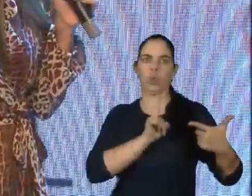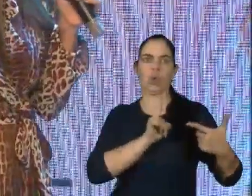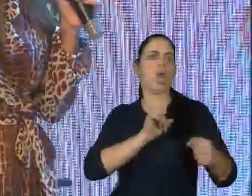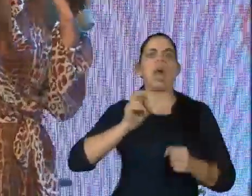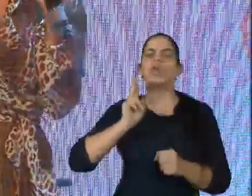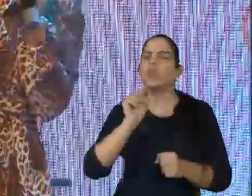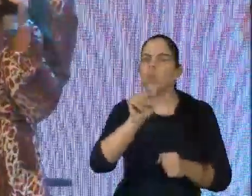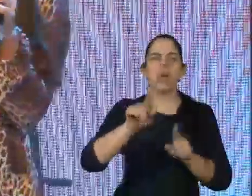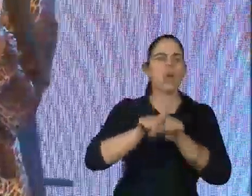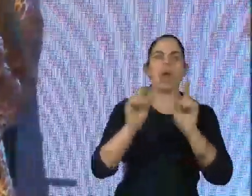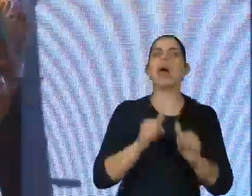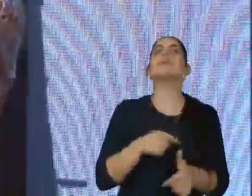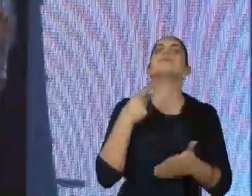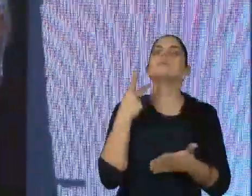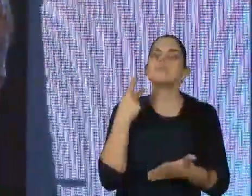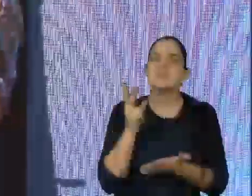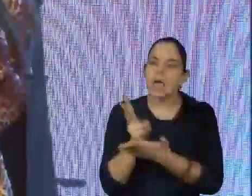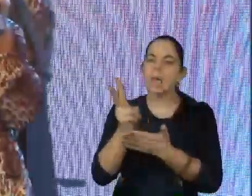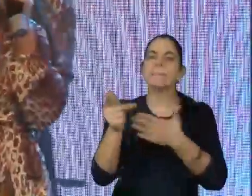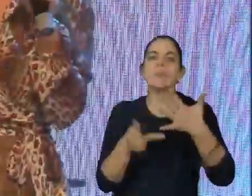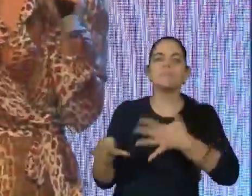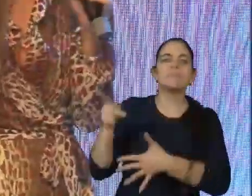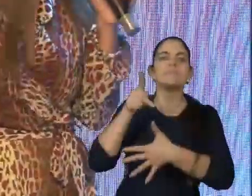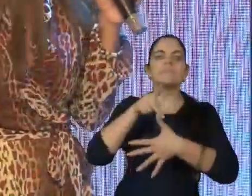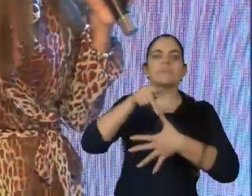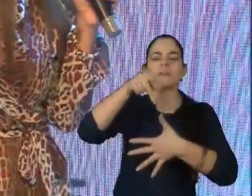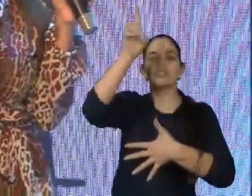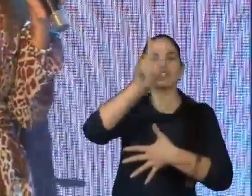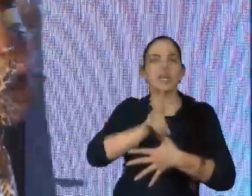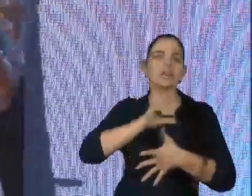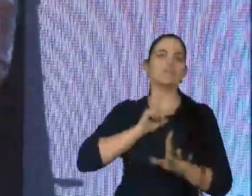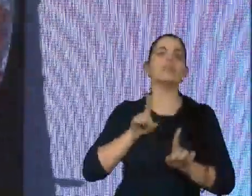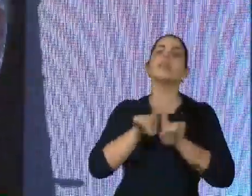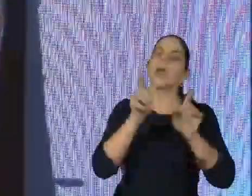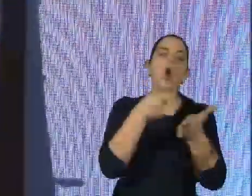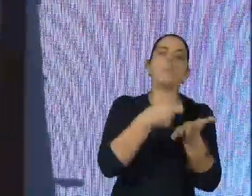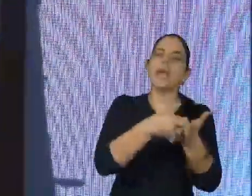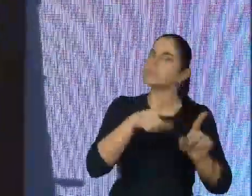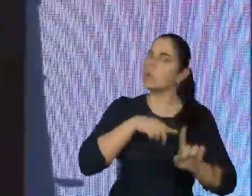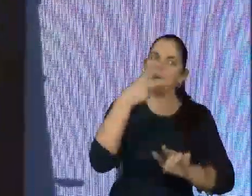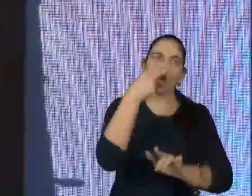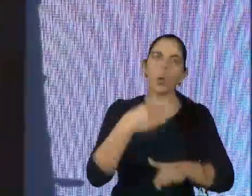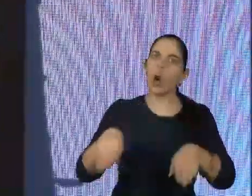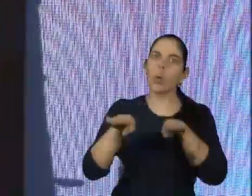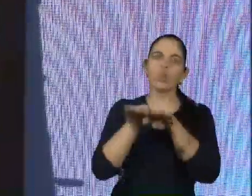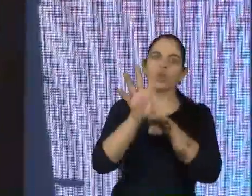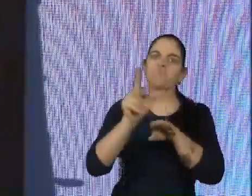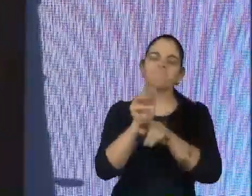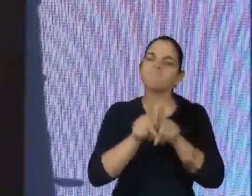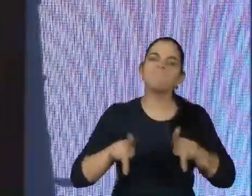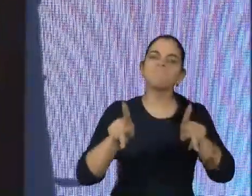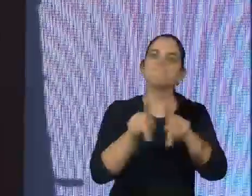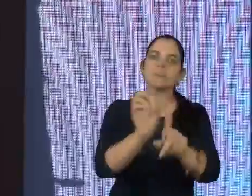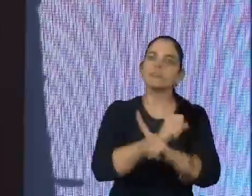vida. E, assim, consideradas cidadãs, sujeitos de direitos e deveres, como todas as pessoas com